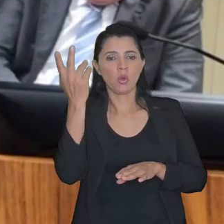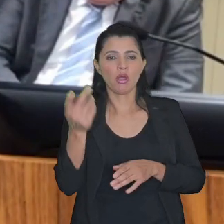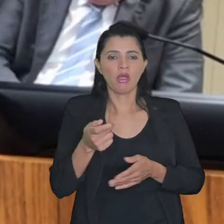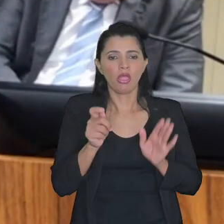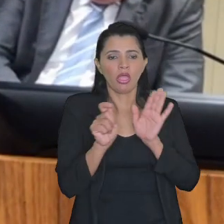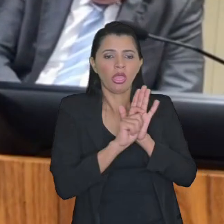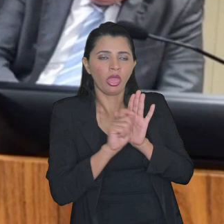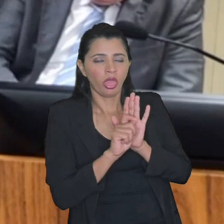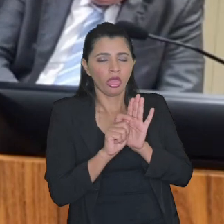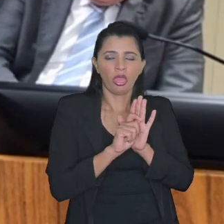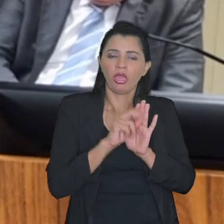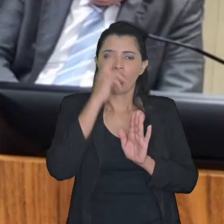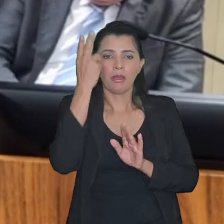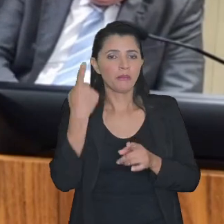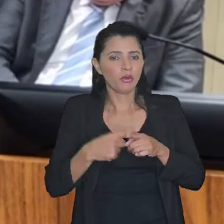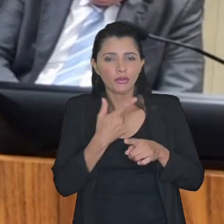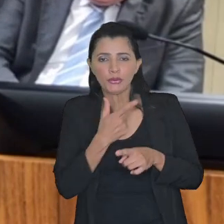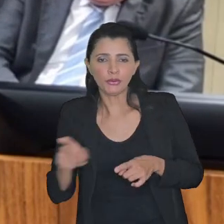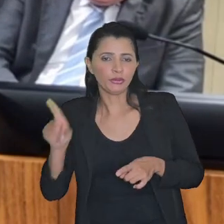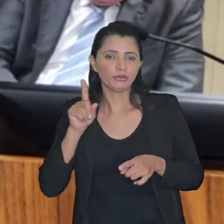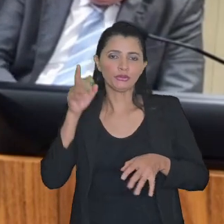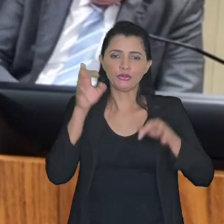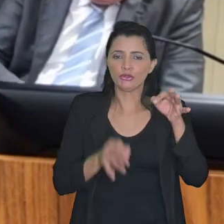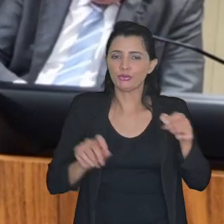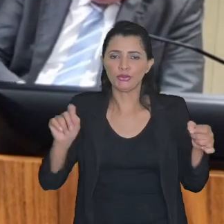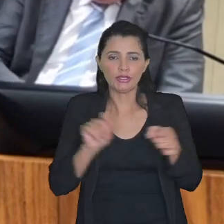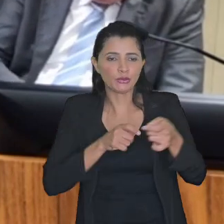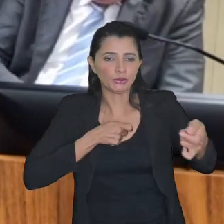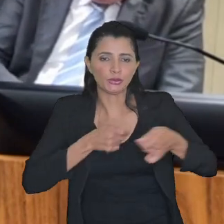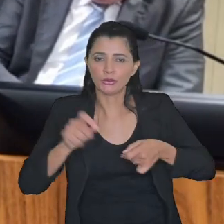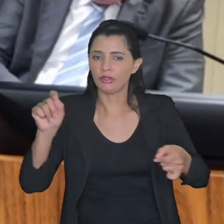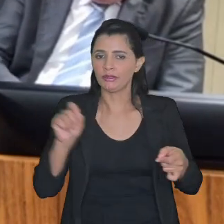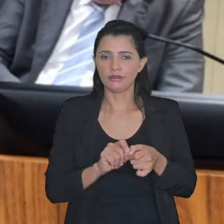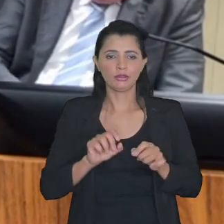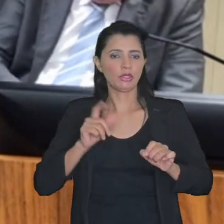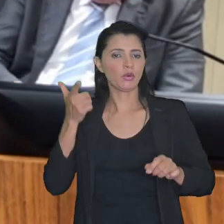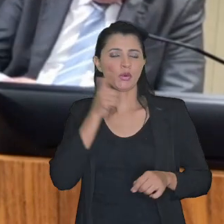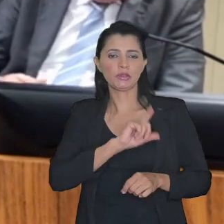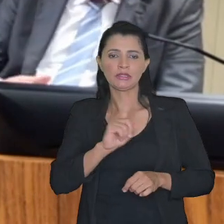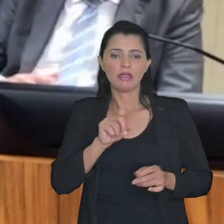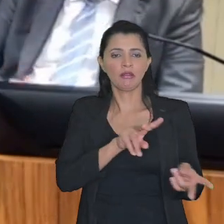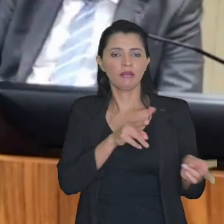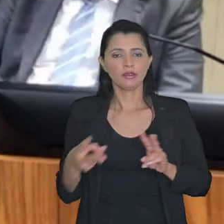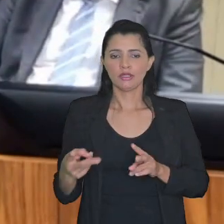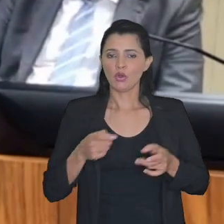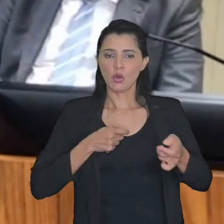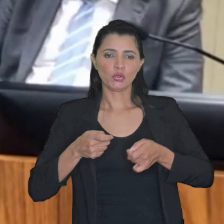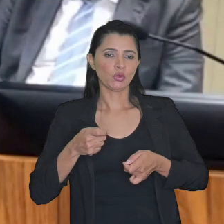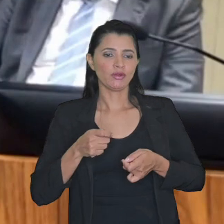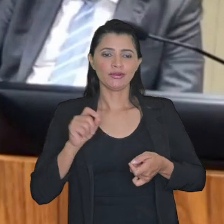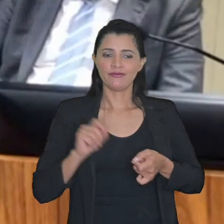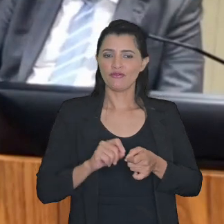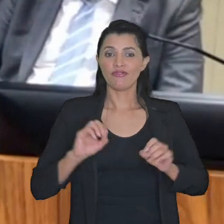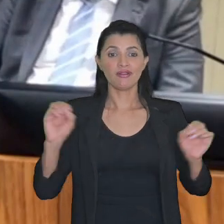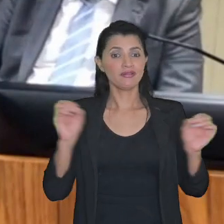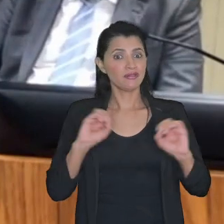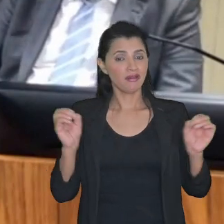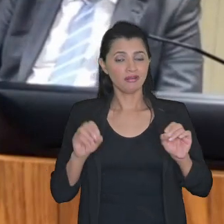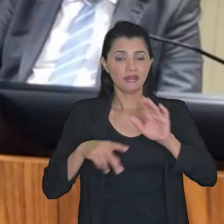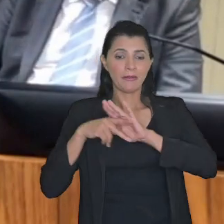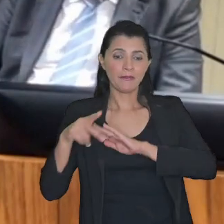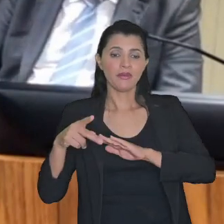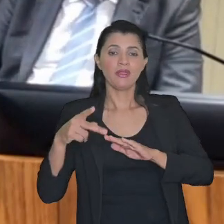drogada porque de resto juiz não faz controle de transação coisíssima nenhuma pela própria